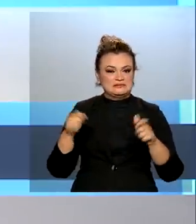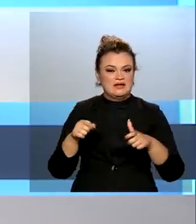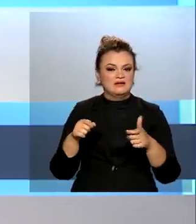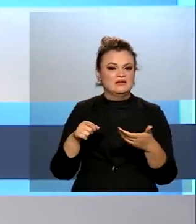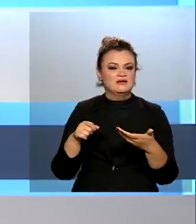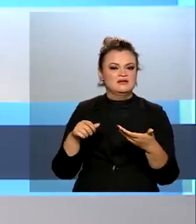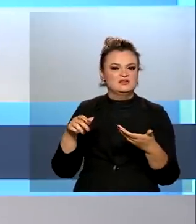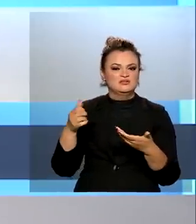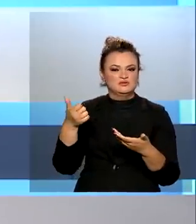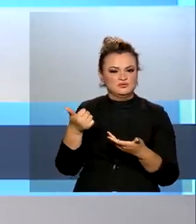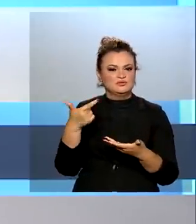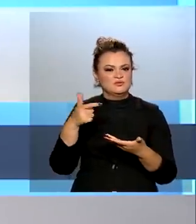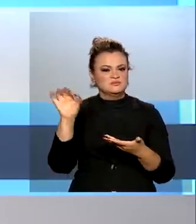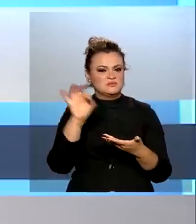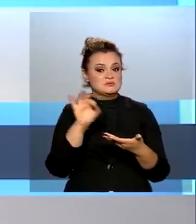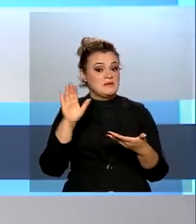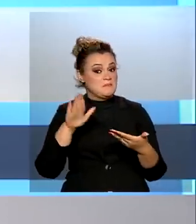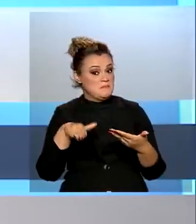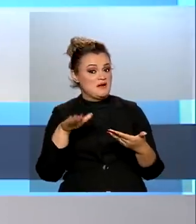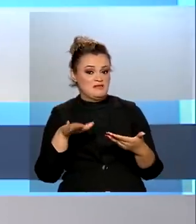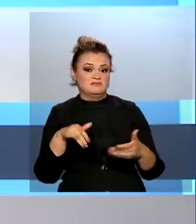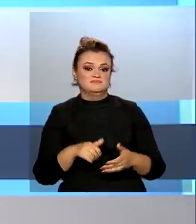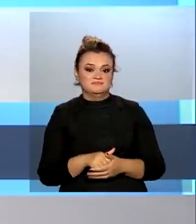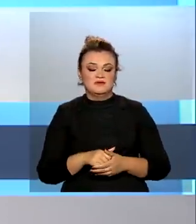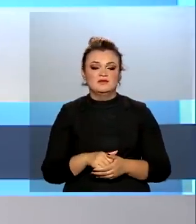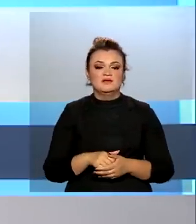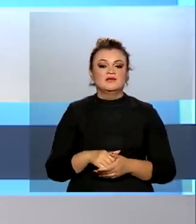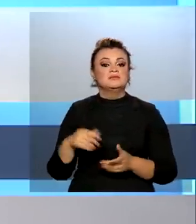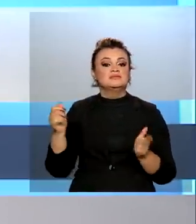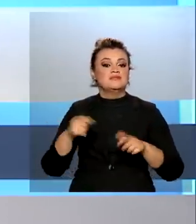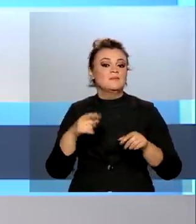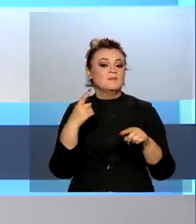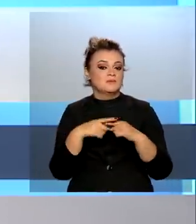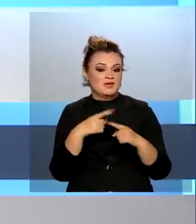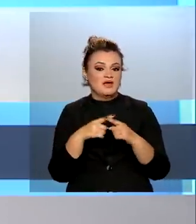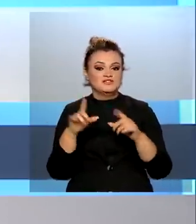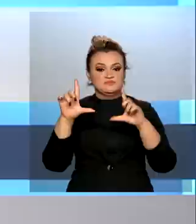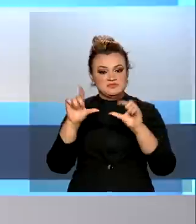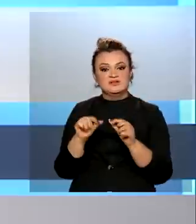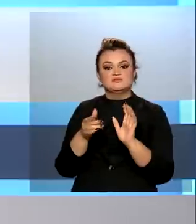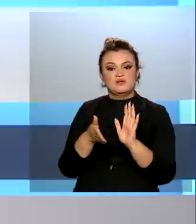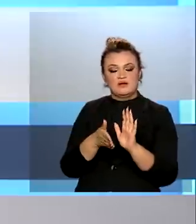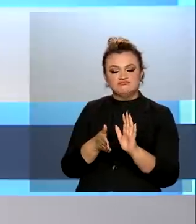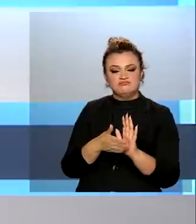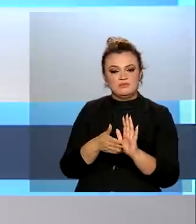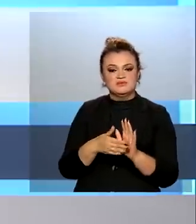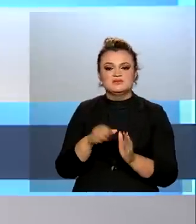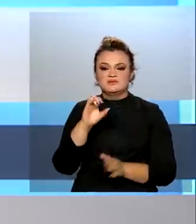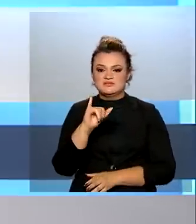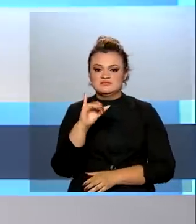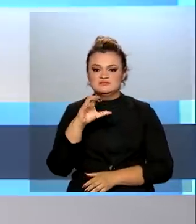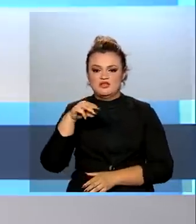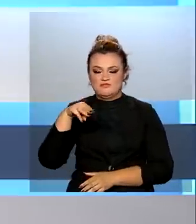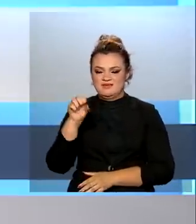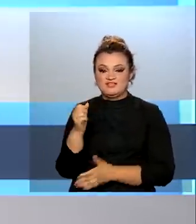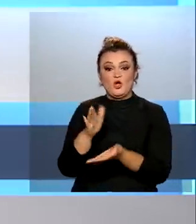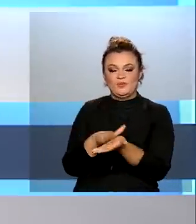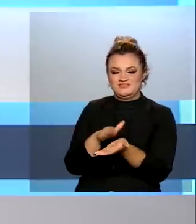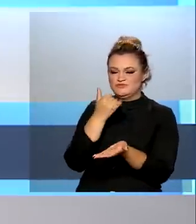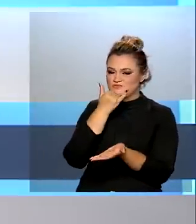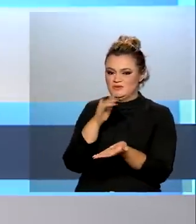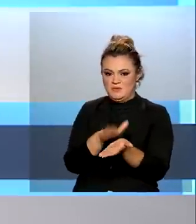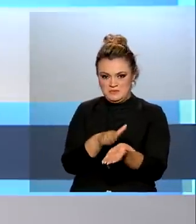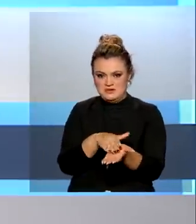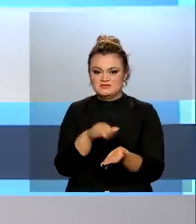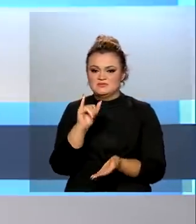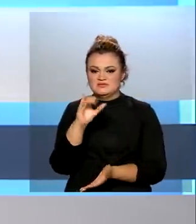em média, 12% mais barata. Isso vai ser possível com a limitação da cobrança de ICMS da mesma forma